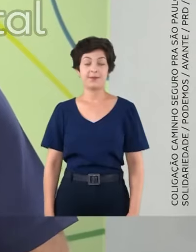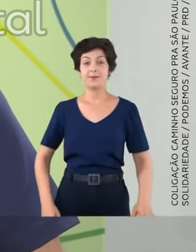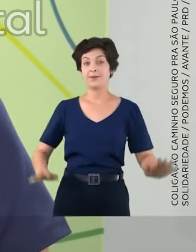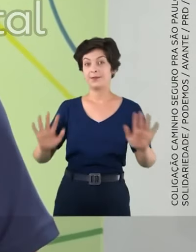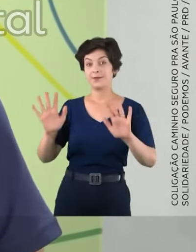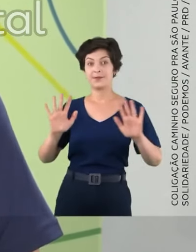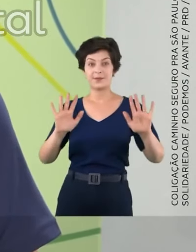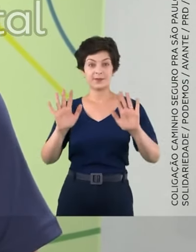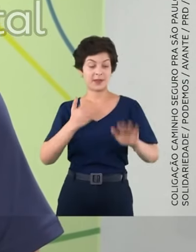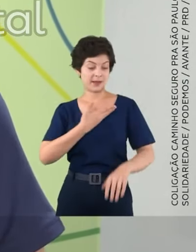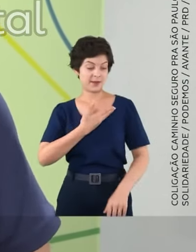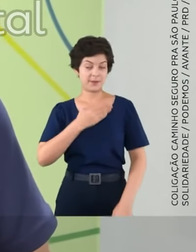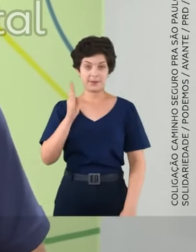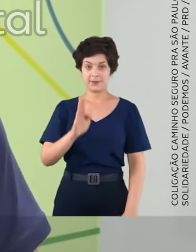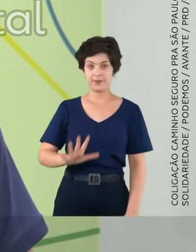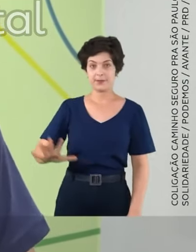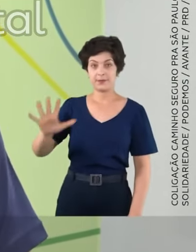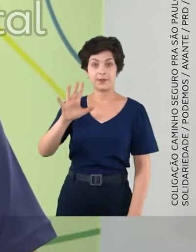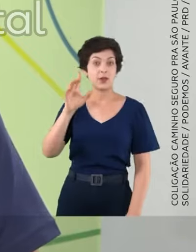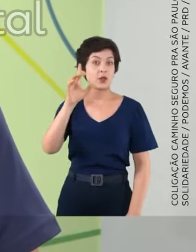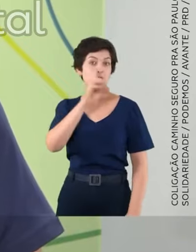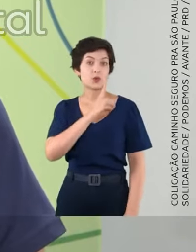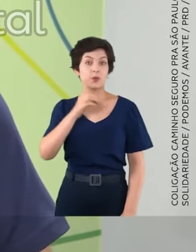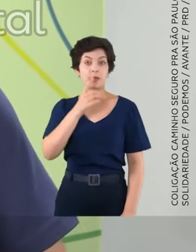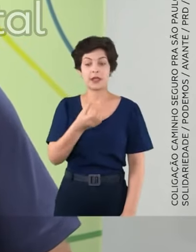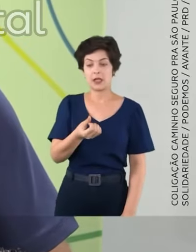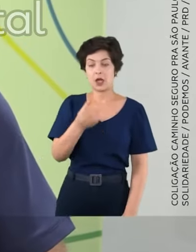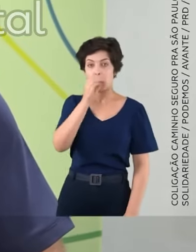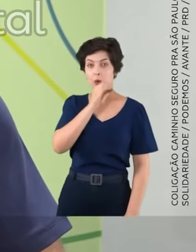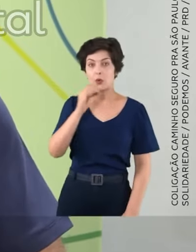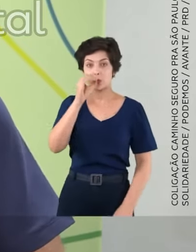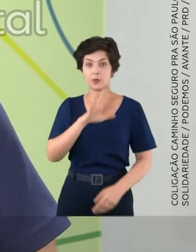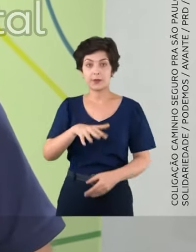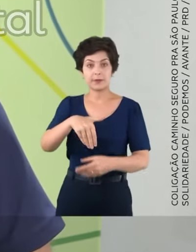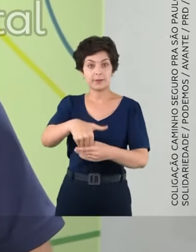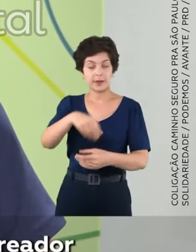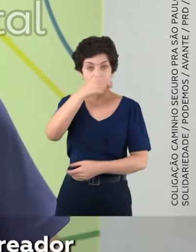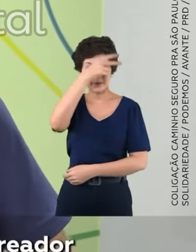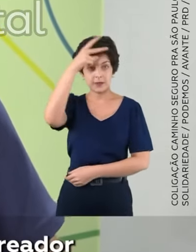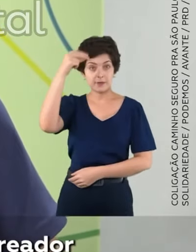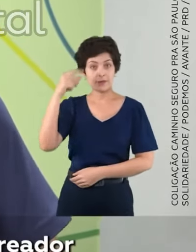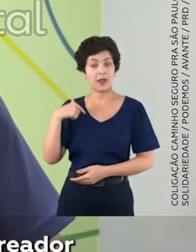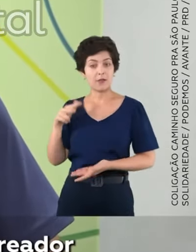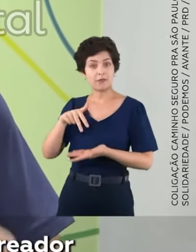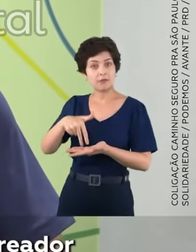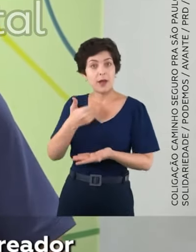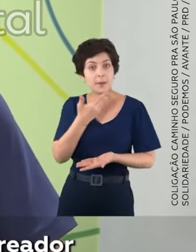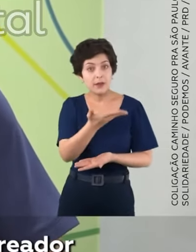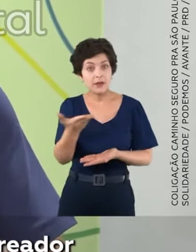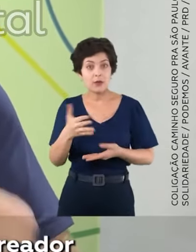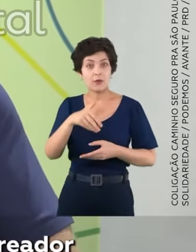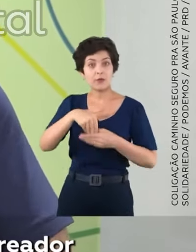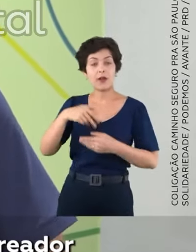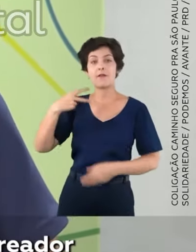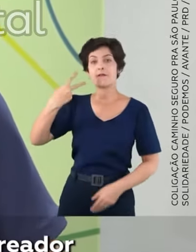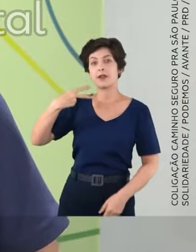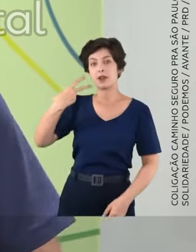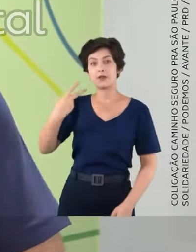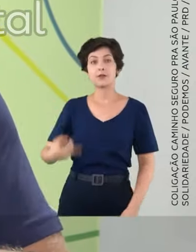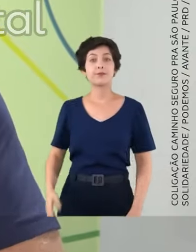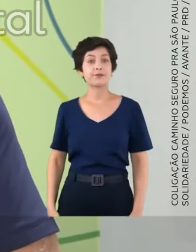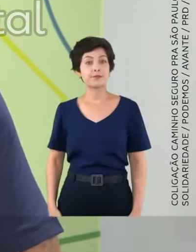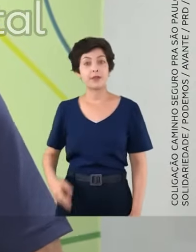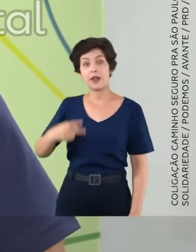Olá, amigos de todo o Brasil. Domingo, dia 6 de outubro, eleições municipais. Eu vim aqui para pedir o seu voto para a vereadora.